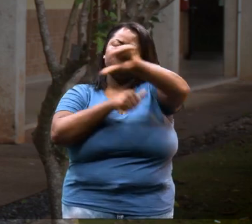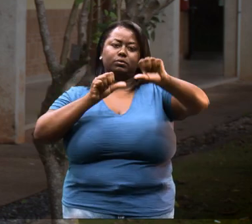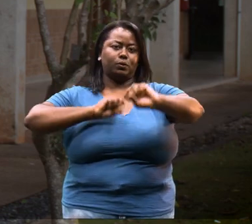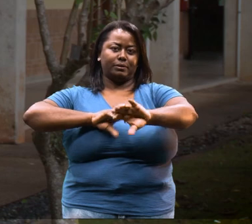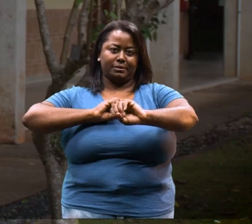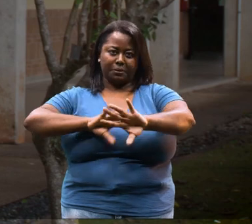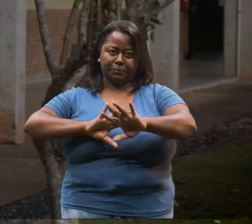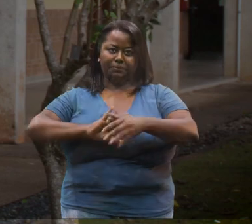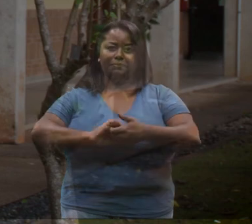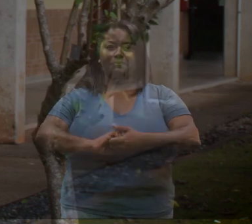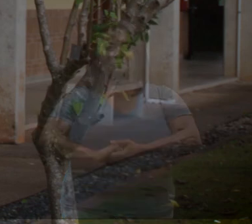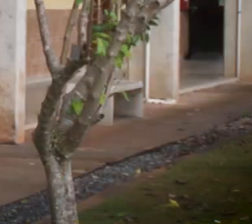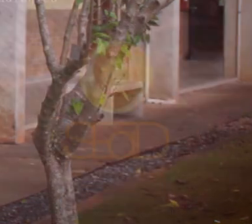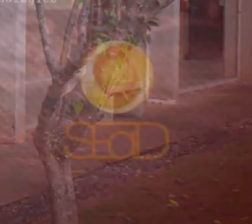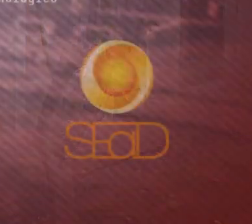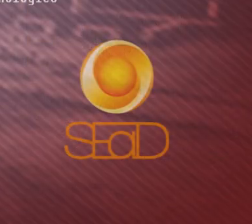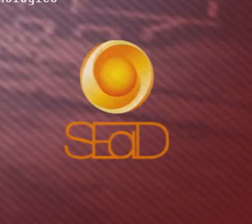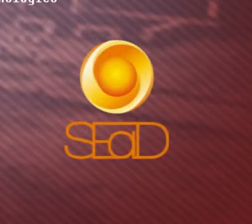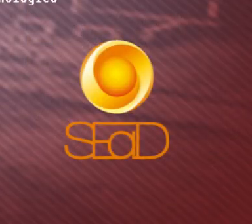transformador da educação.